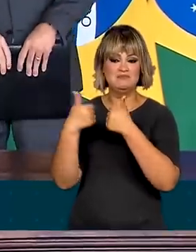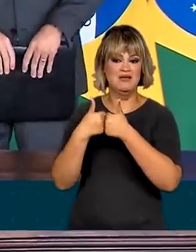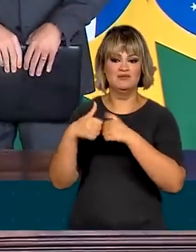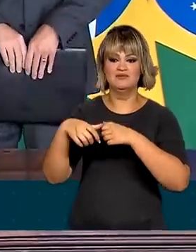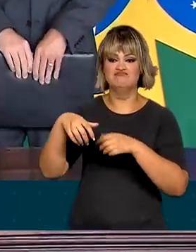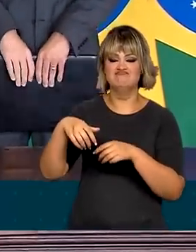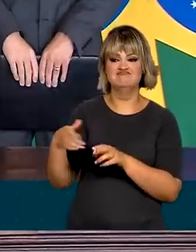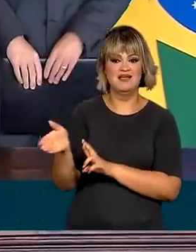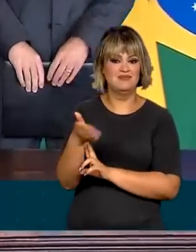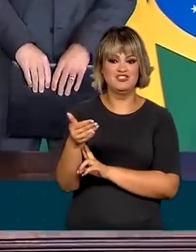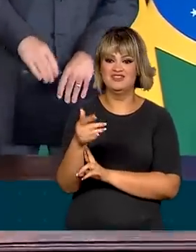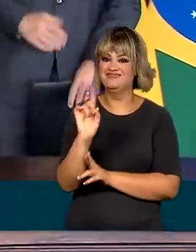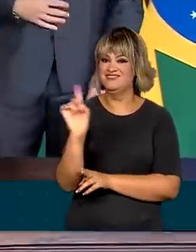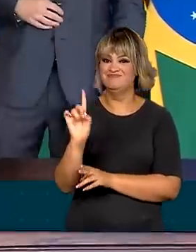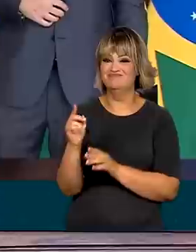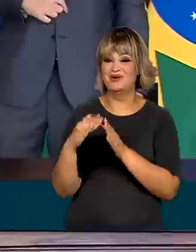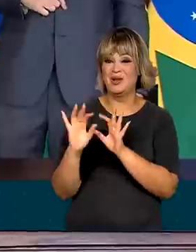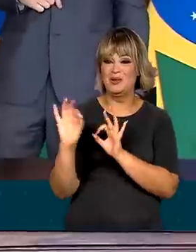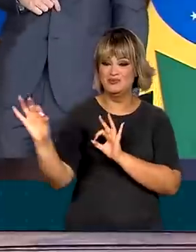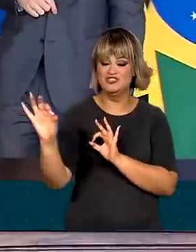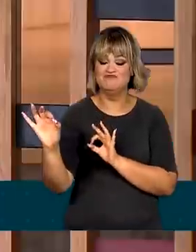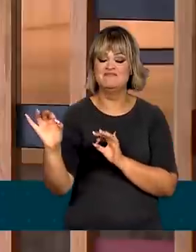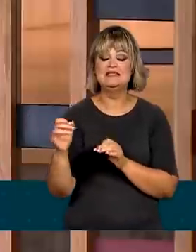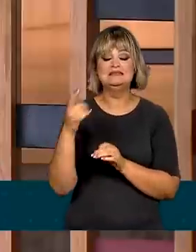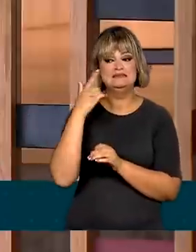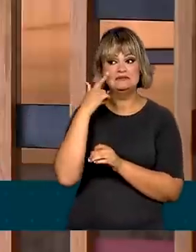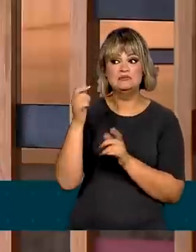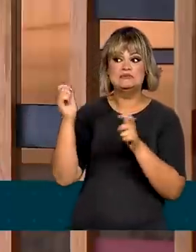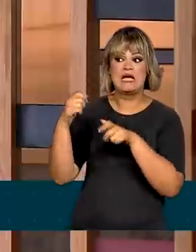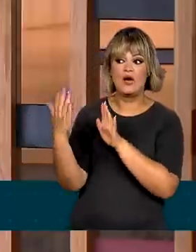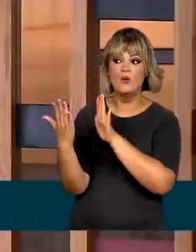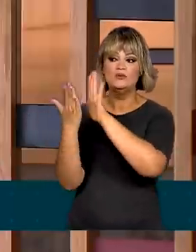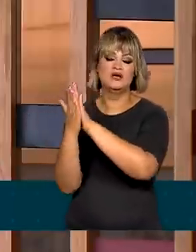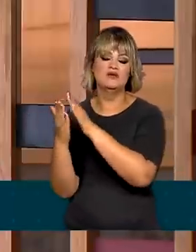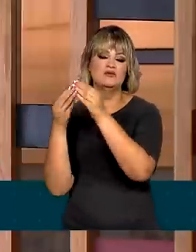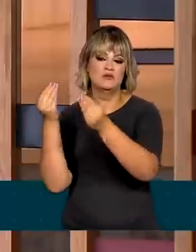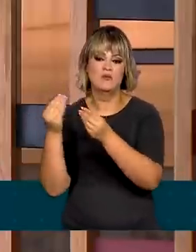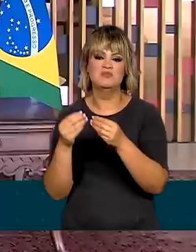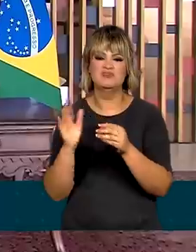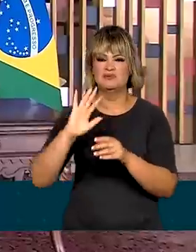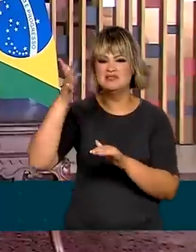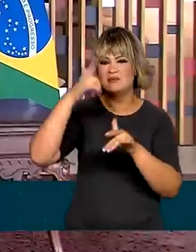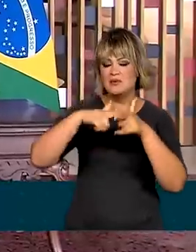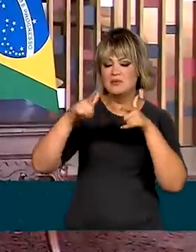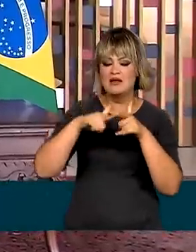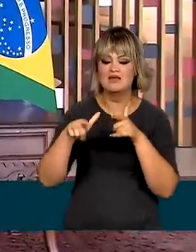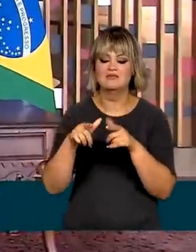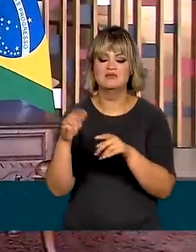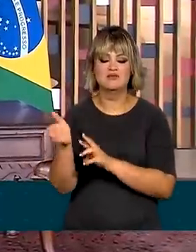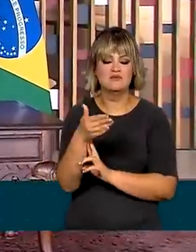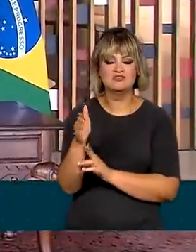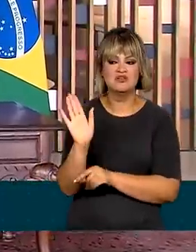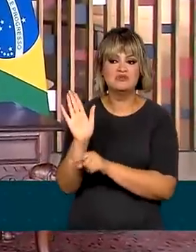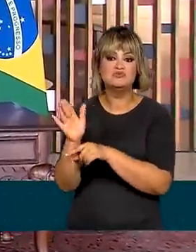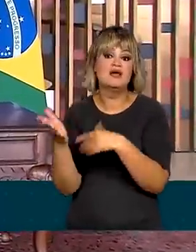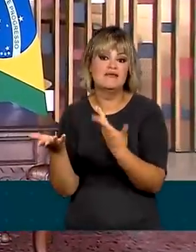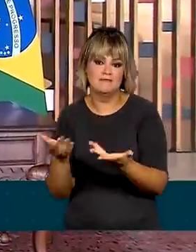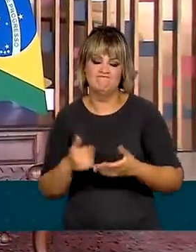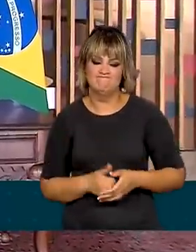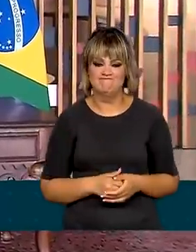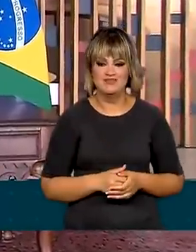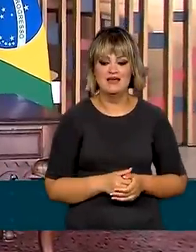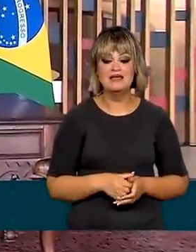brasileiro em casos de grandes crises causadas por conflitos ou desastres naturais, por exemplo. Atualmente, o Brasil conta com